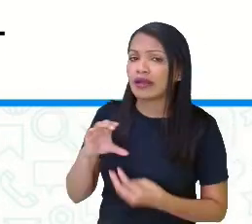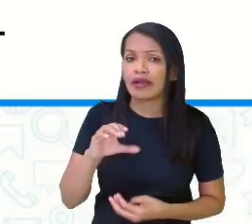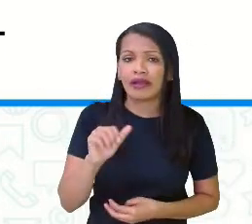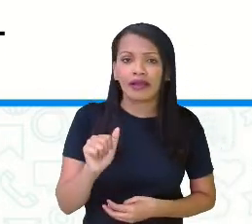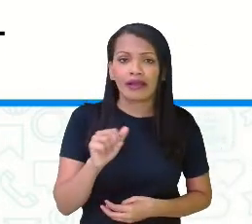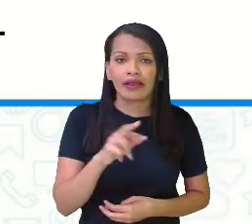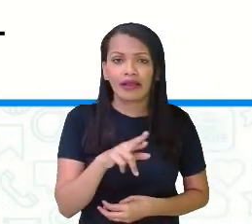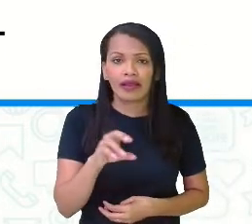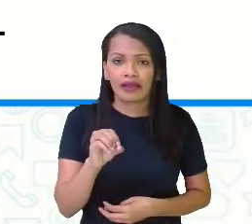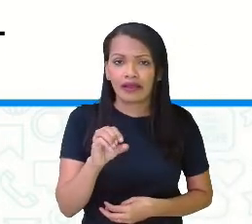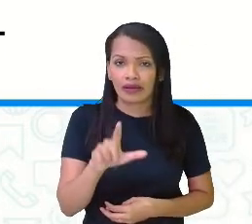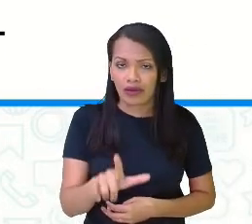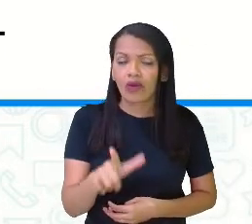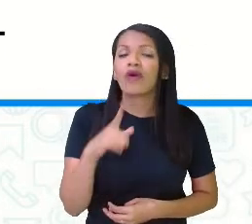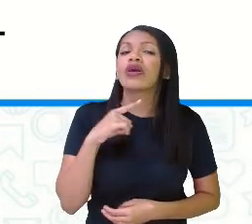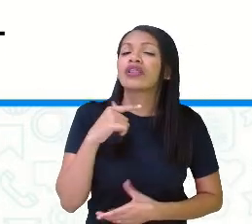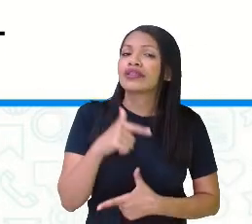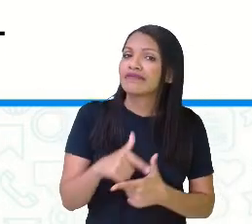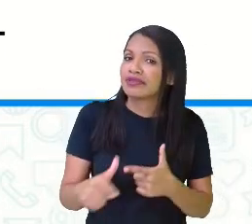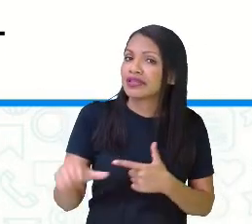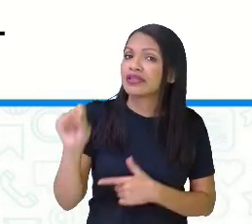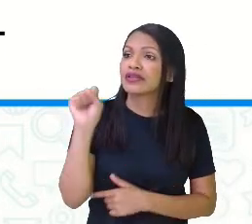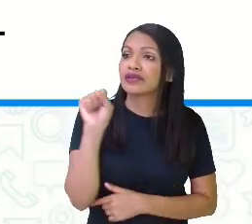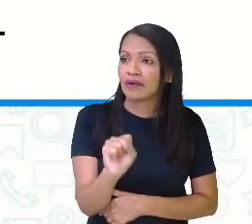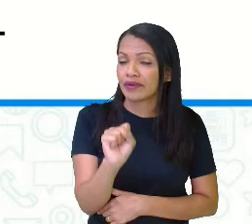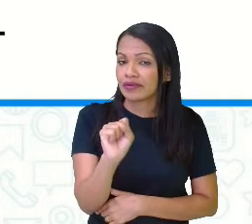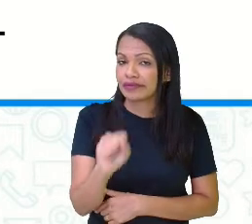dividir em oito partes.